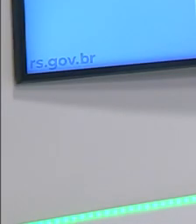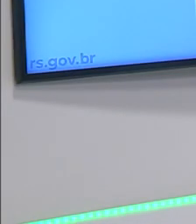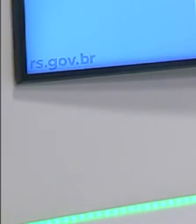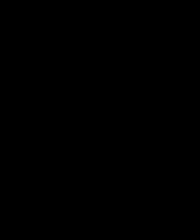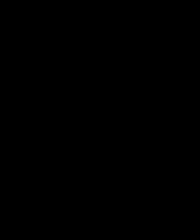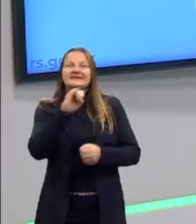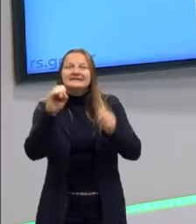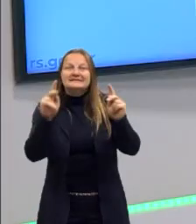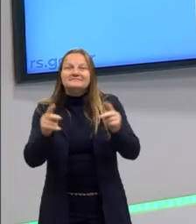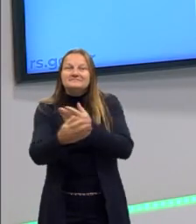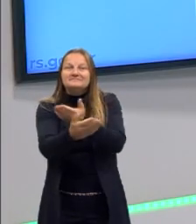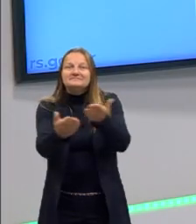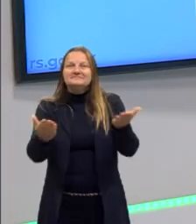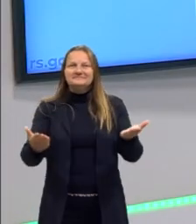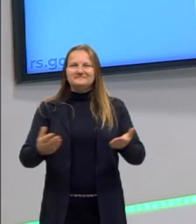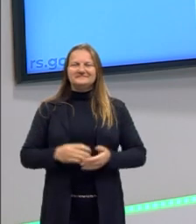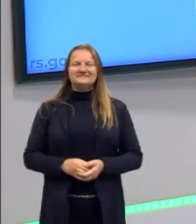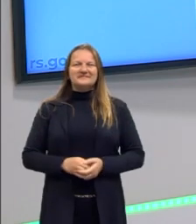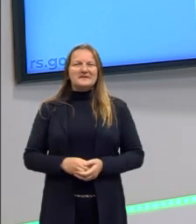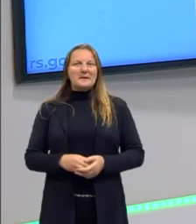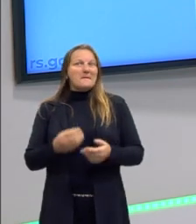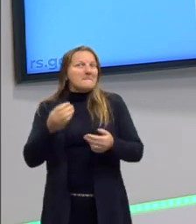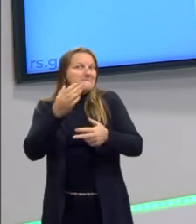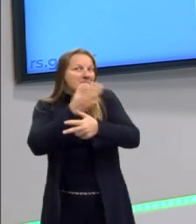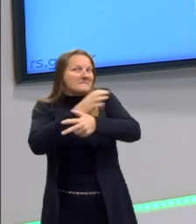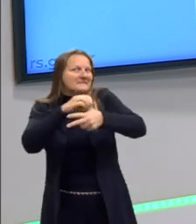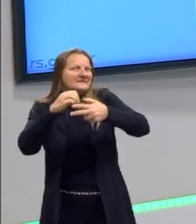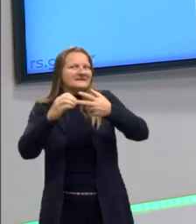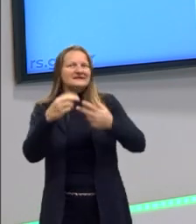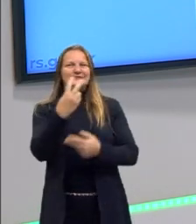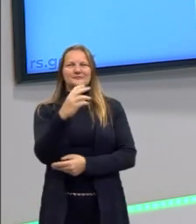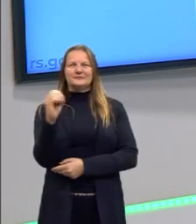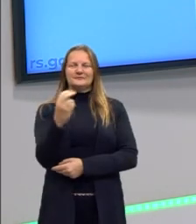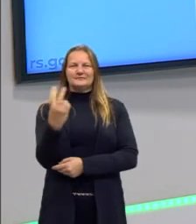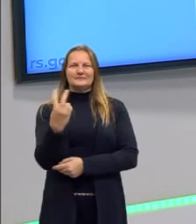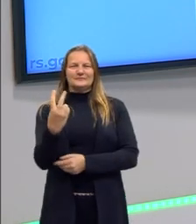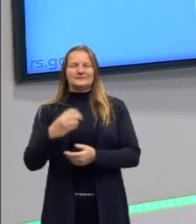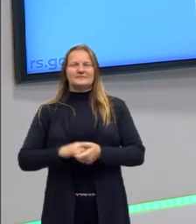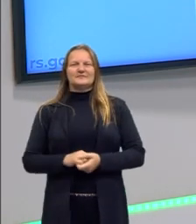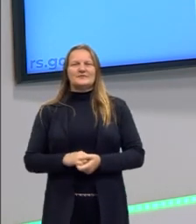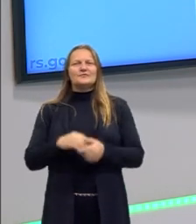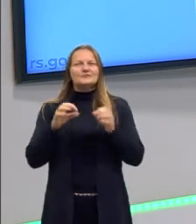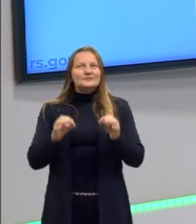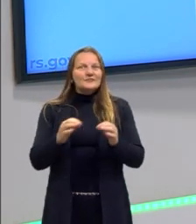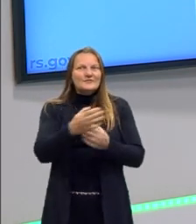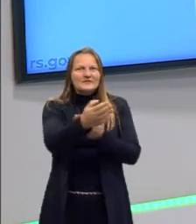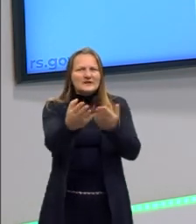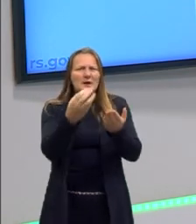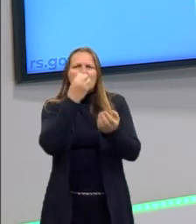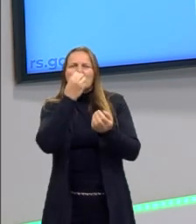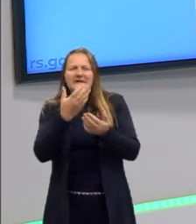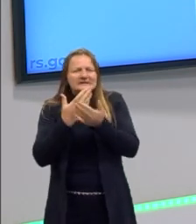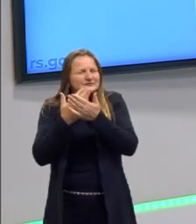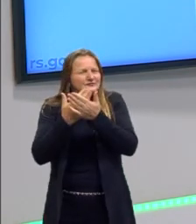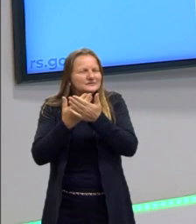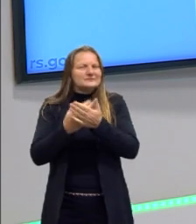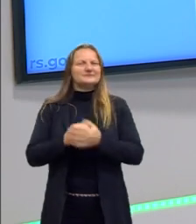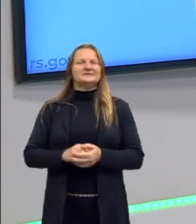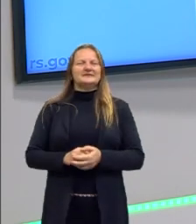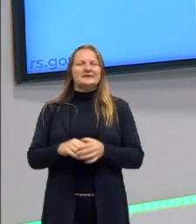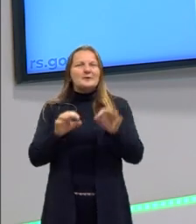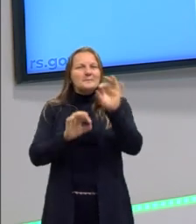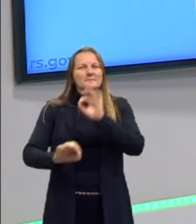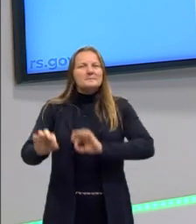E aí, como está baseada e esperta do Pré-ENEM 2022, tenho certeza que todos bem, todos estudando, todos se